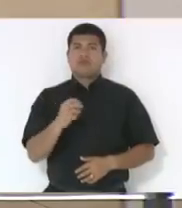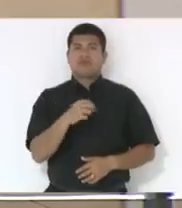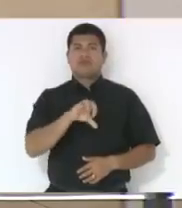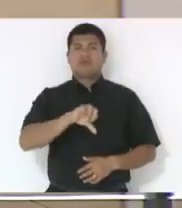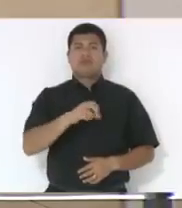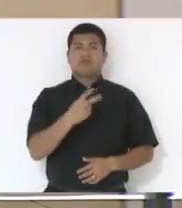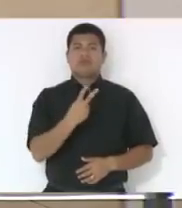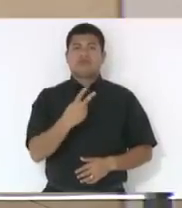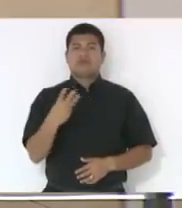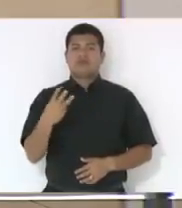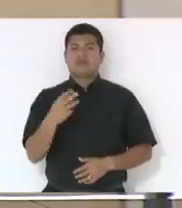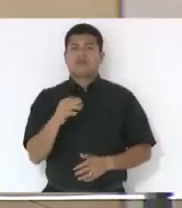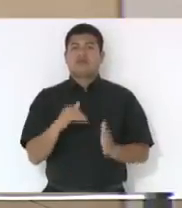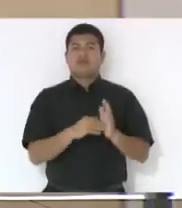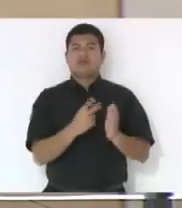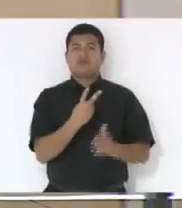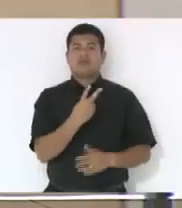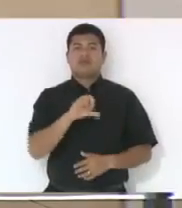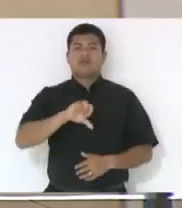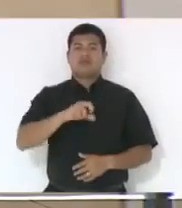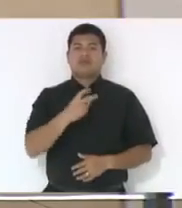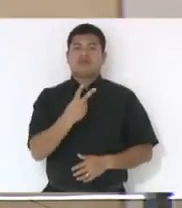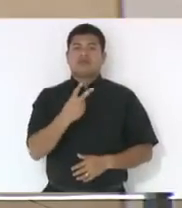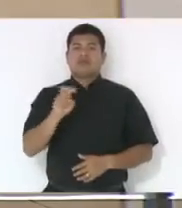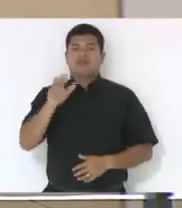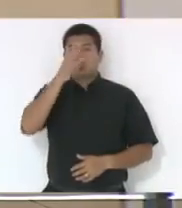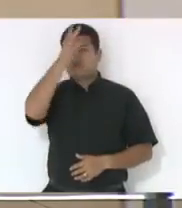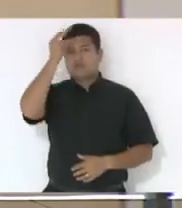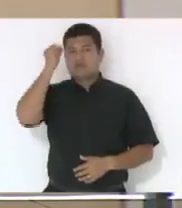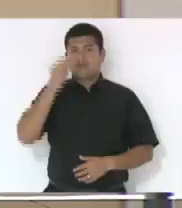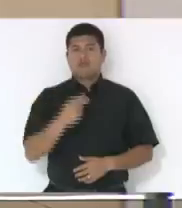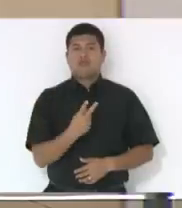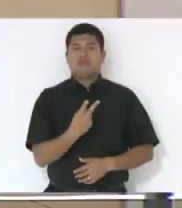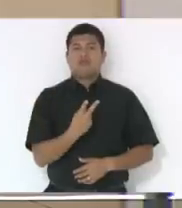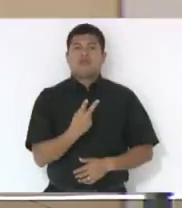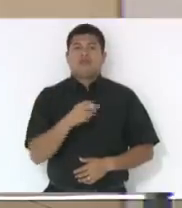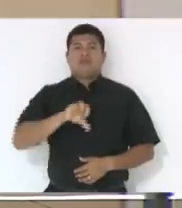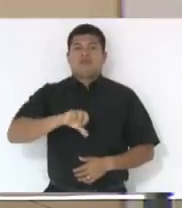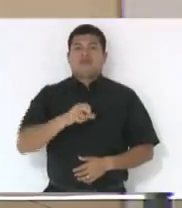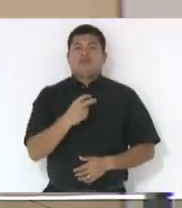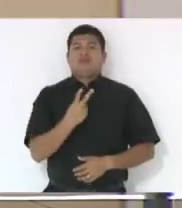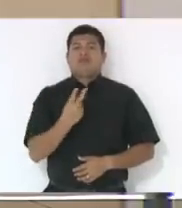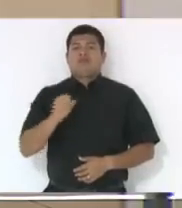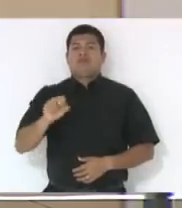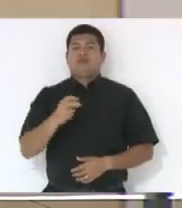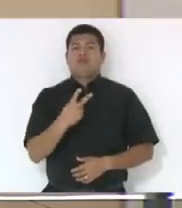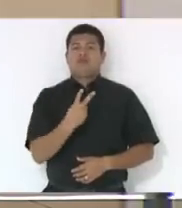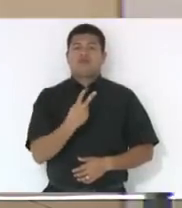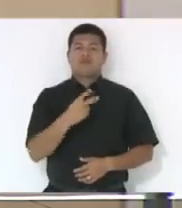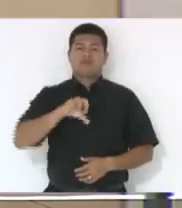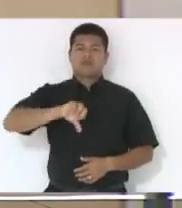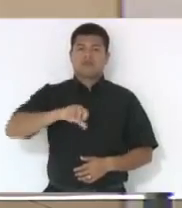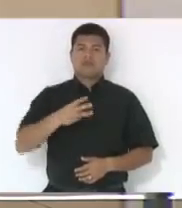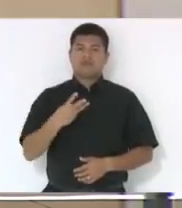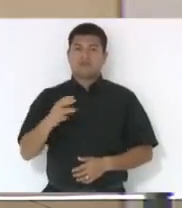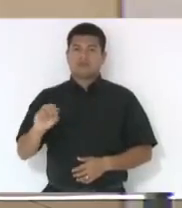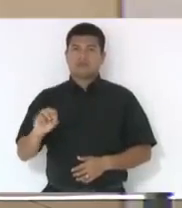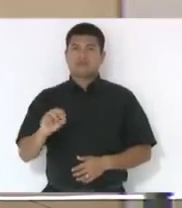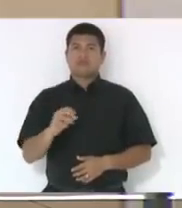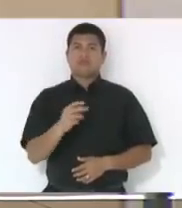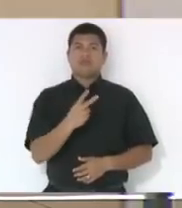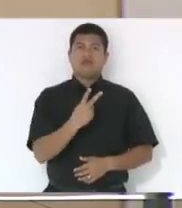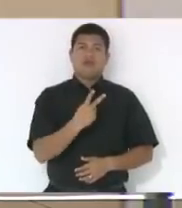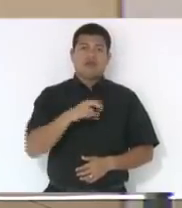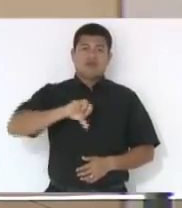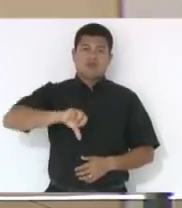923 e 925, deputada Luciana Carminati, 928 e 931, deputado Antônia Guiar, 932, deputado João Amin,